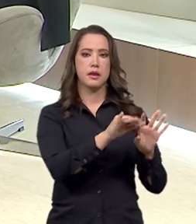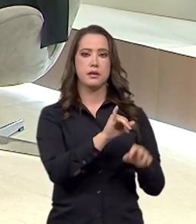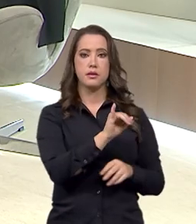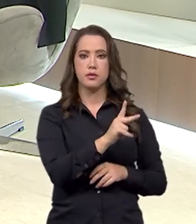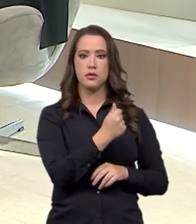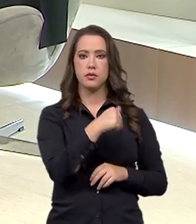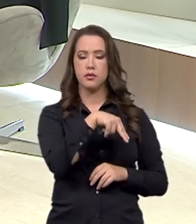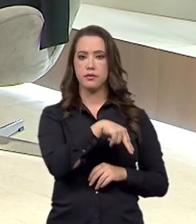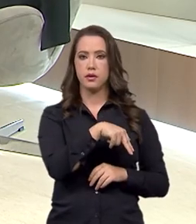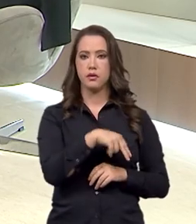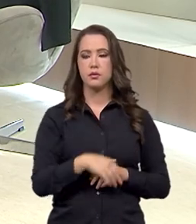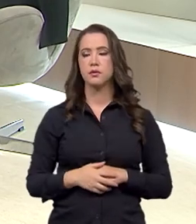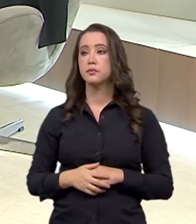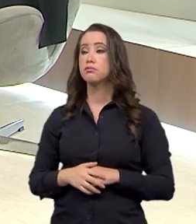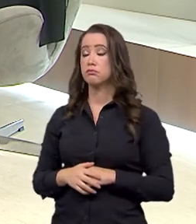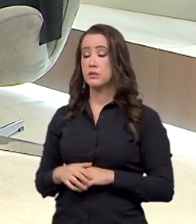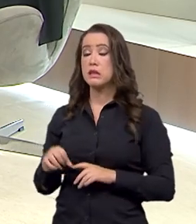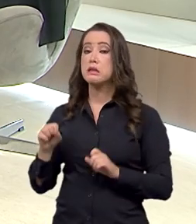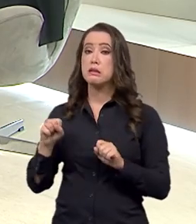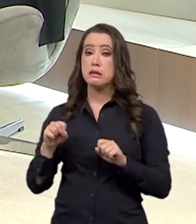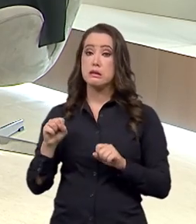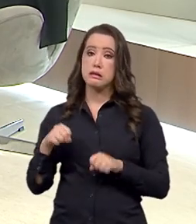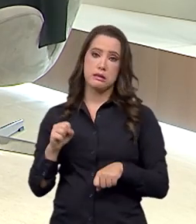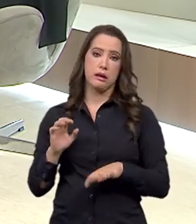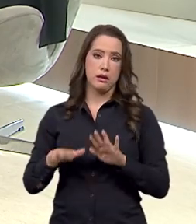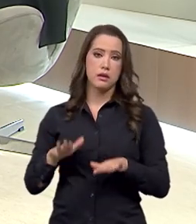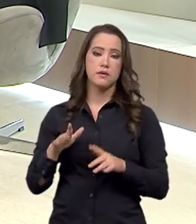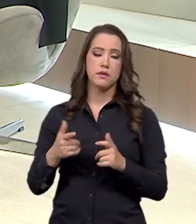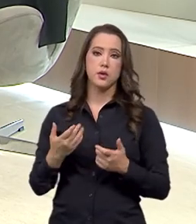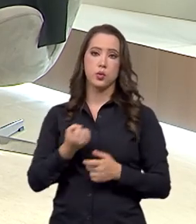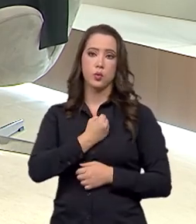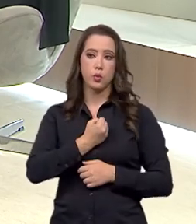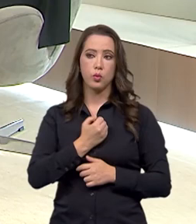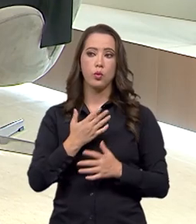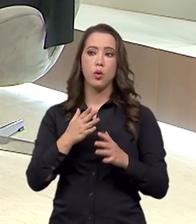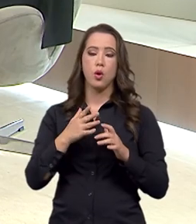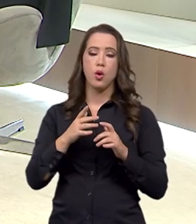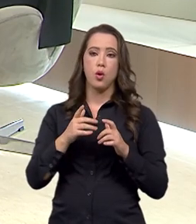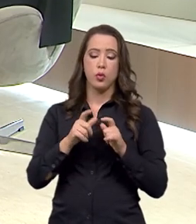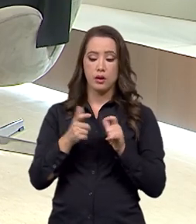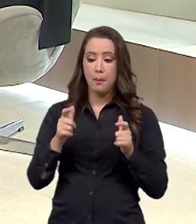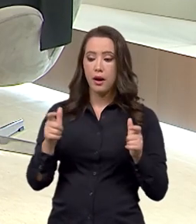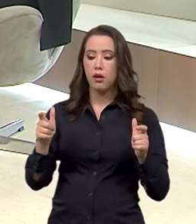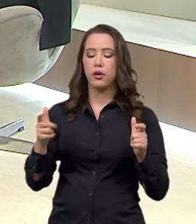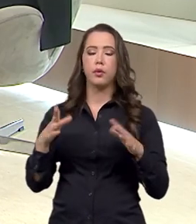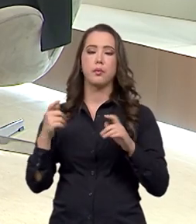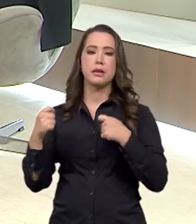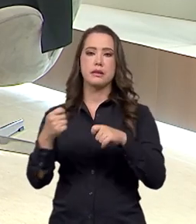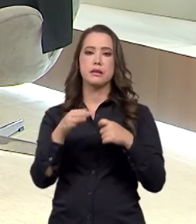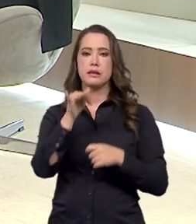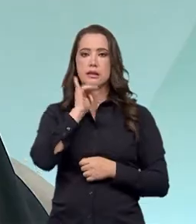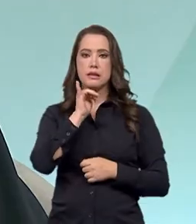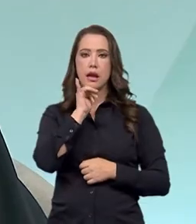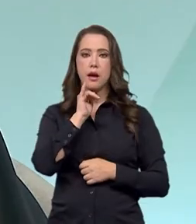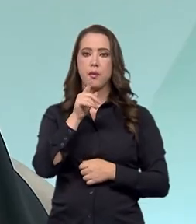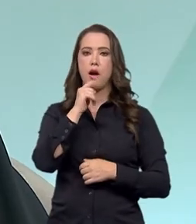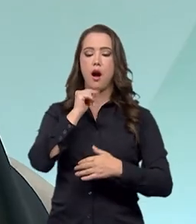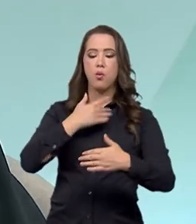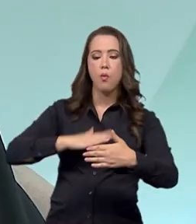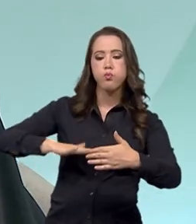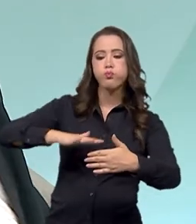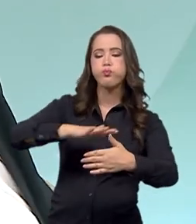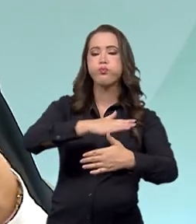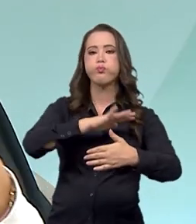IFAM? Sim, dependendo do porte, sim. Por exemplo, uma hidrelétrica, uma transmissão, uma linha de transmissão de energia, um